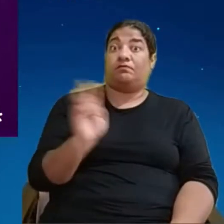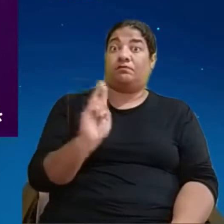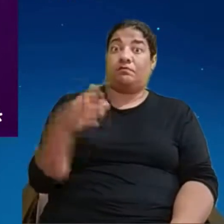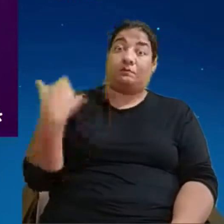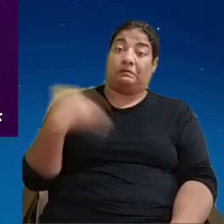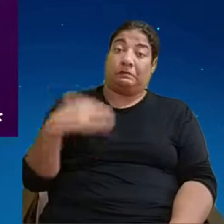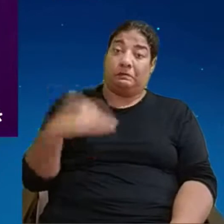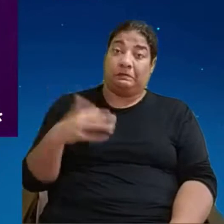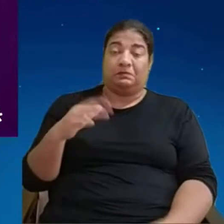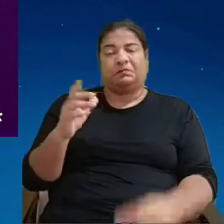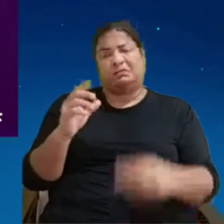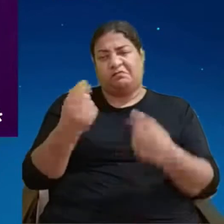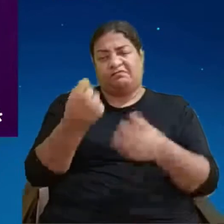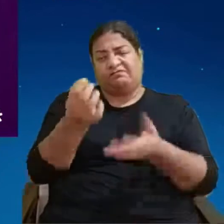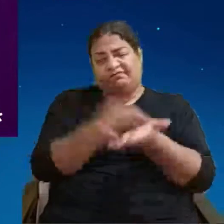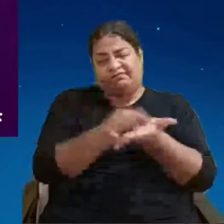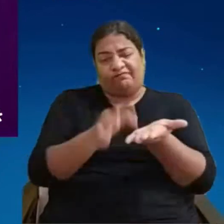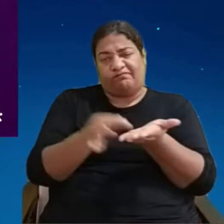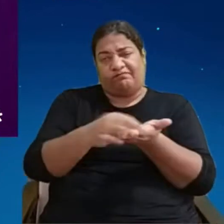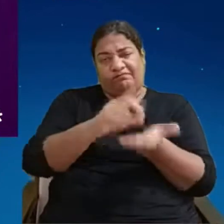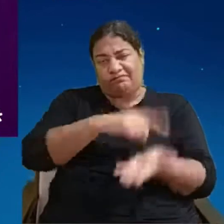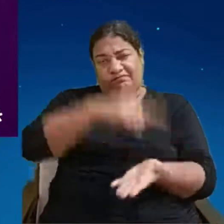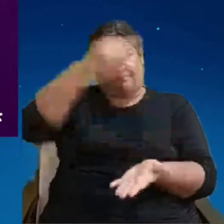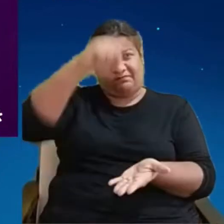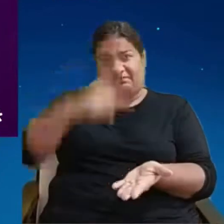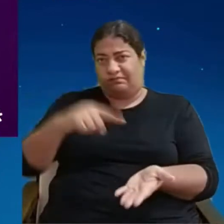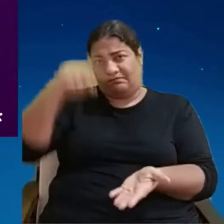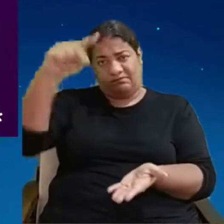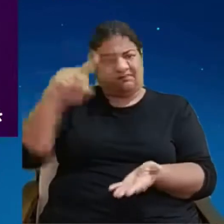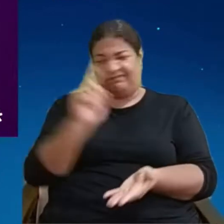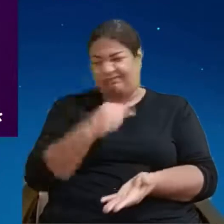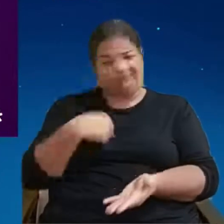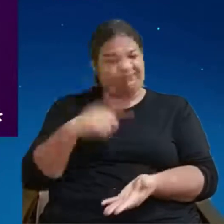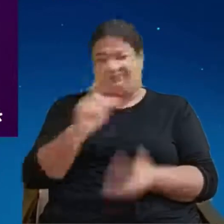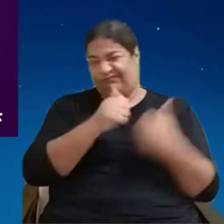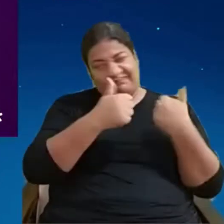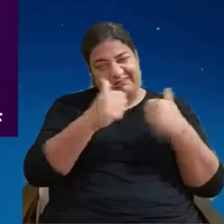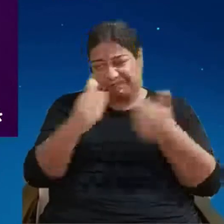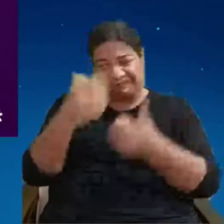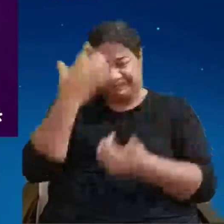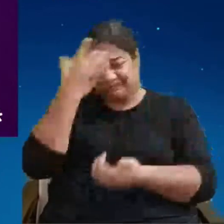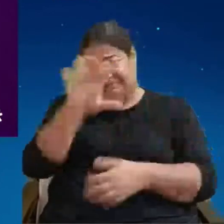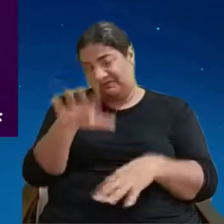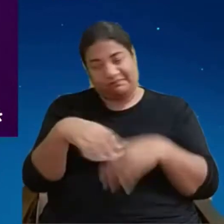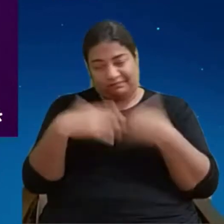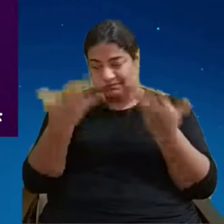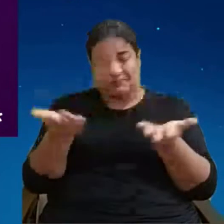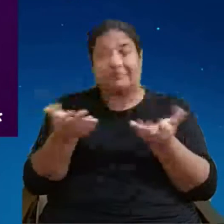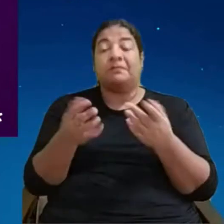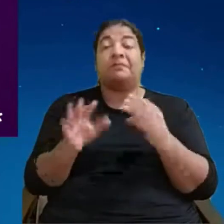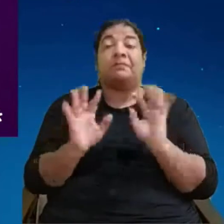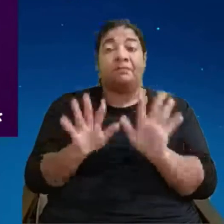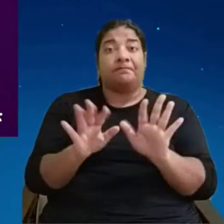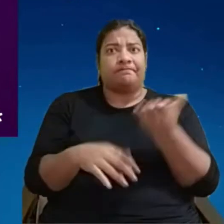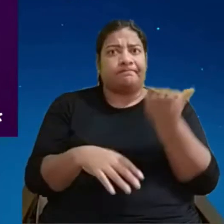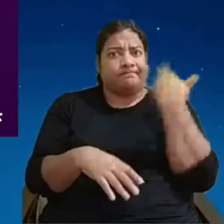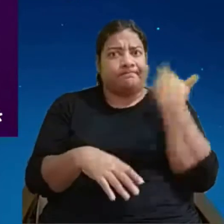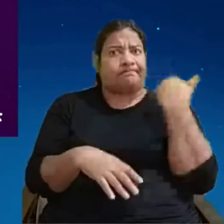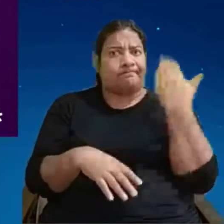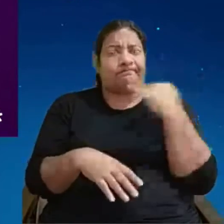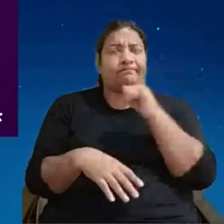já sou uma pessoa ansiosa eu prefiro não acompanhar mais então eu não olho mas na época estava quando você fala assim cara Gabriel